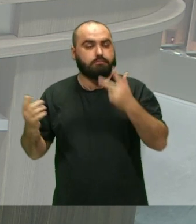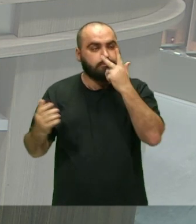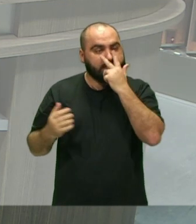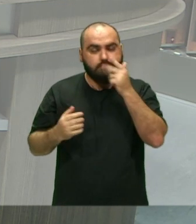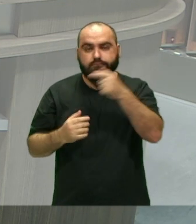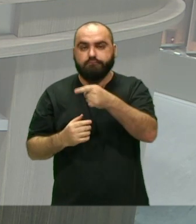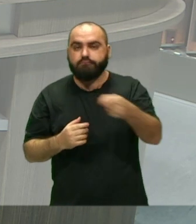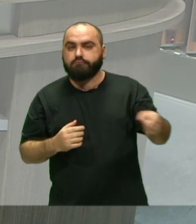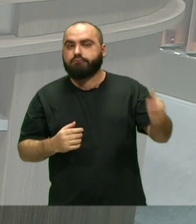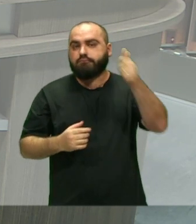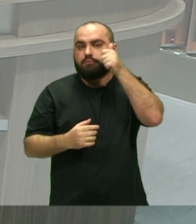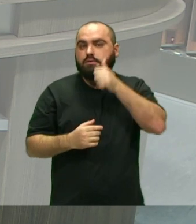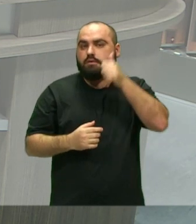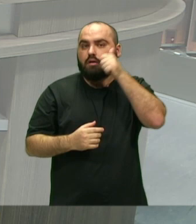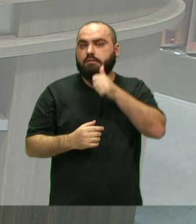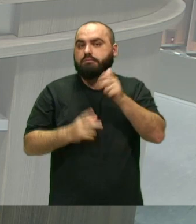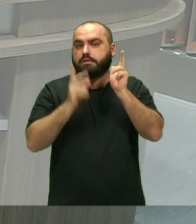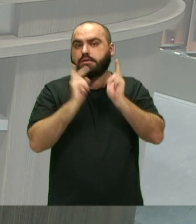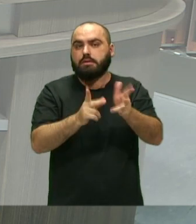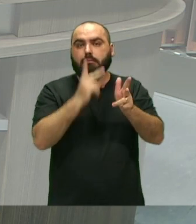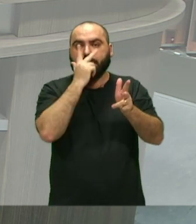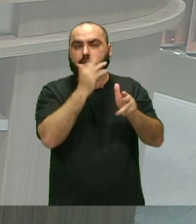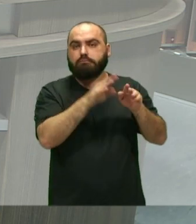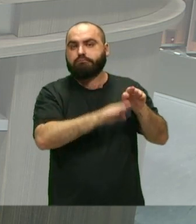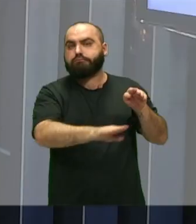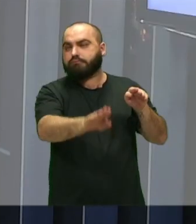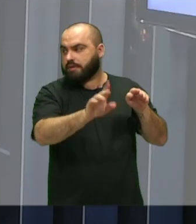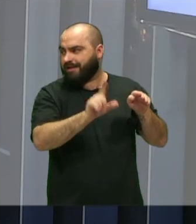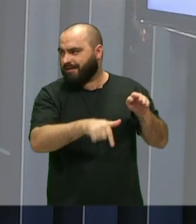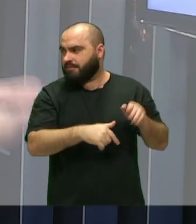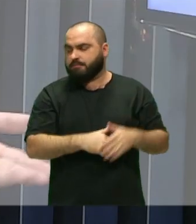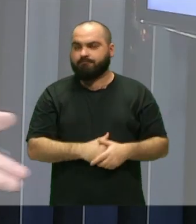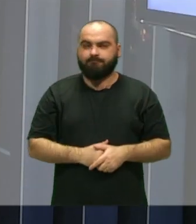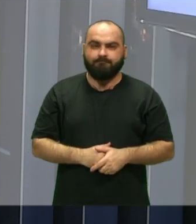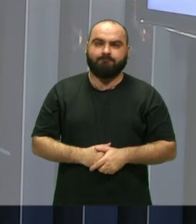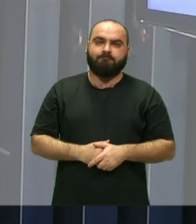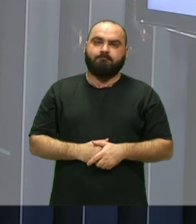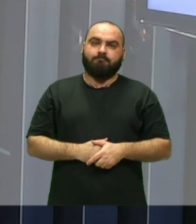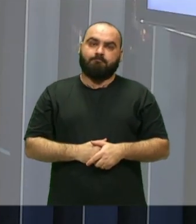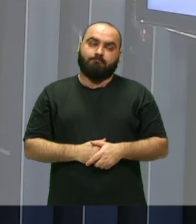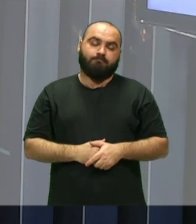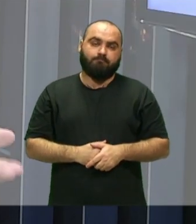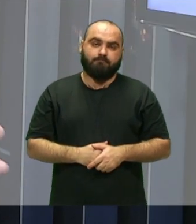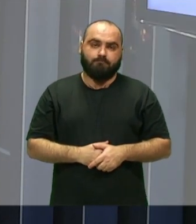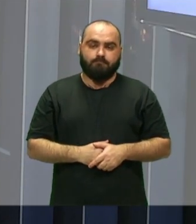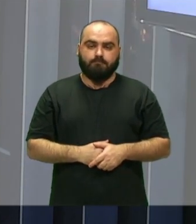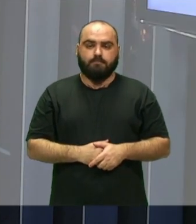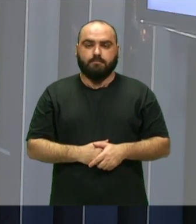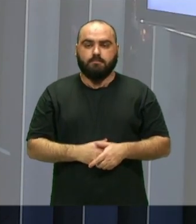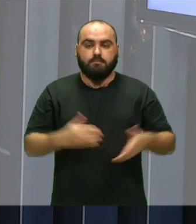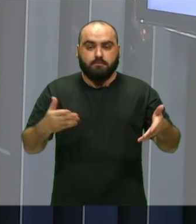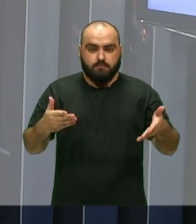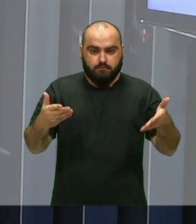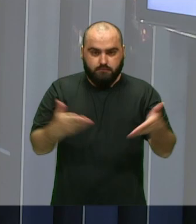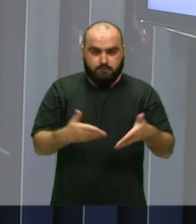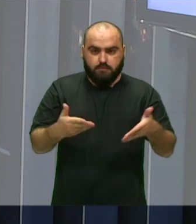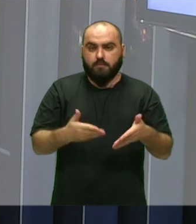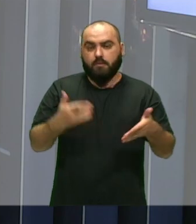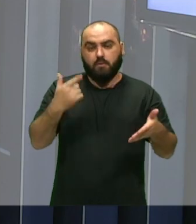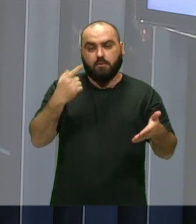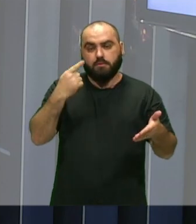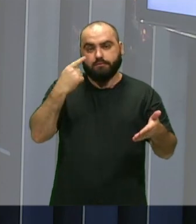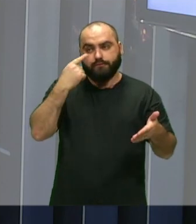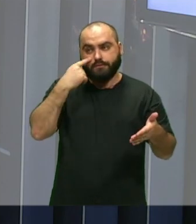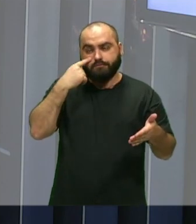De sempre De exclusão Né? Como estão Né? Hoje em dia Está tendo Uma